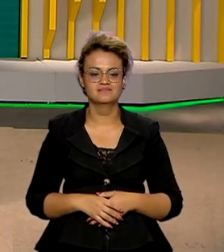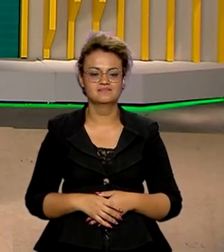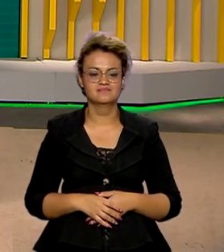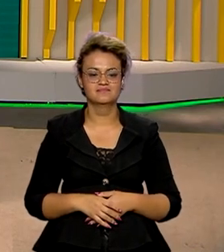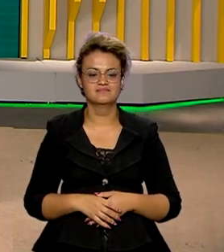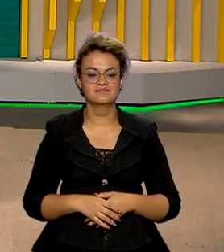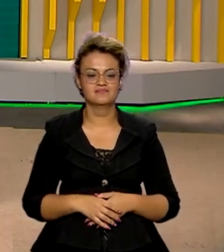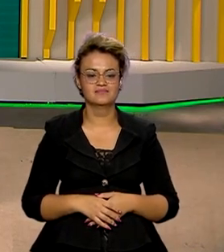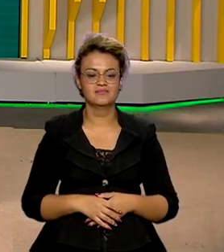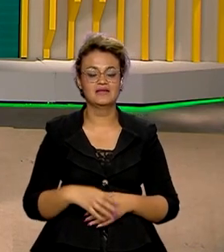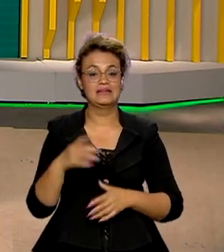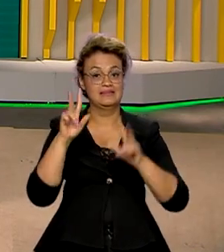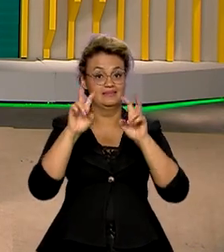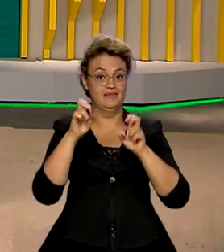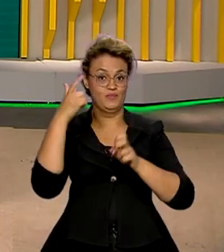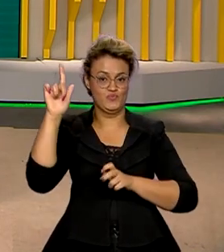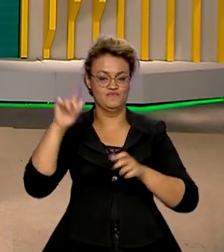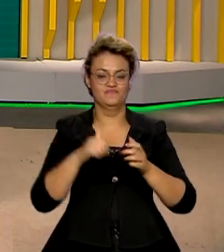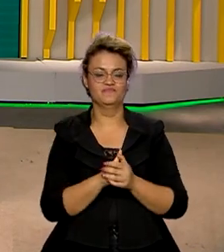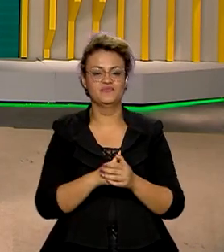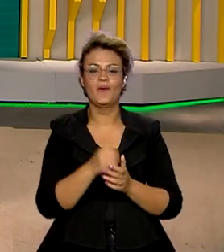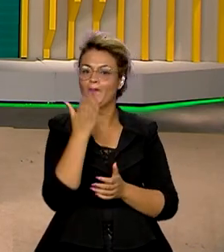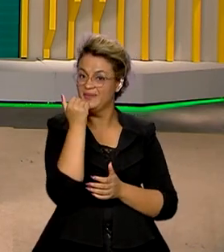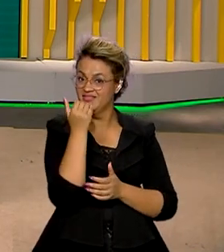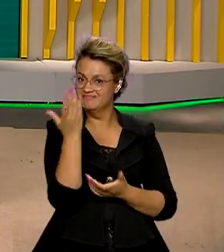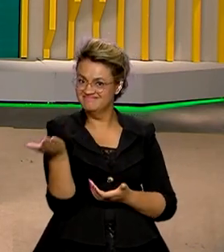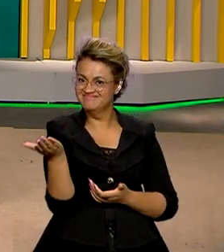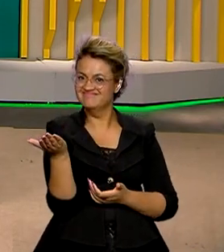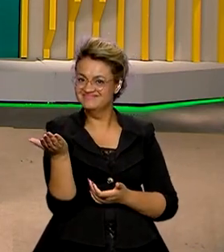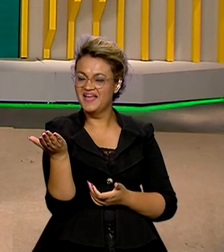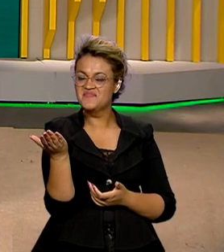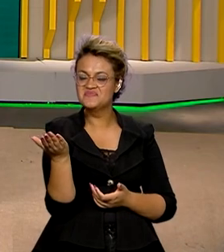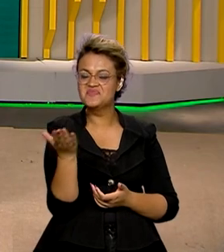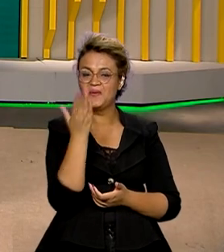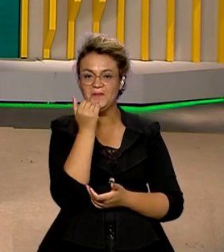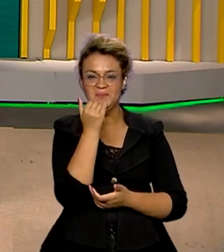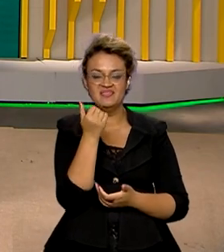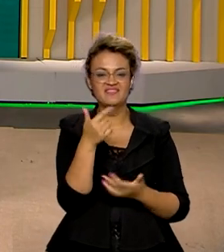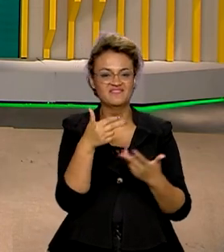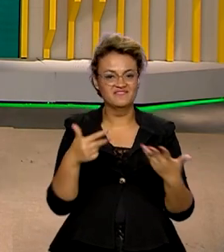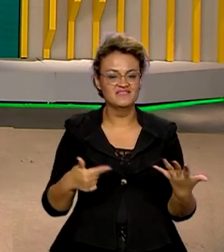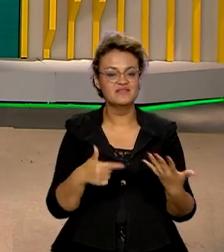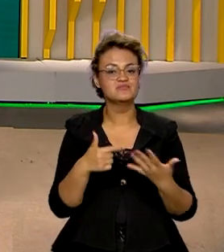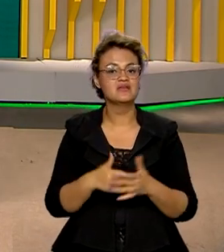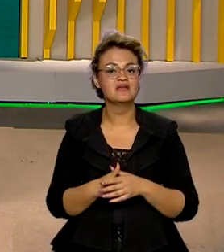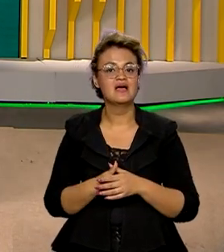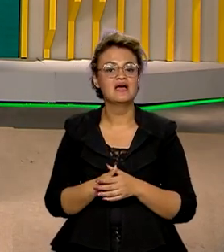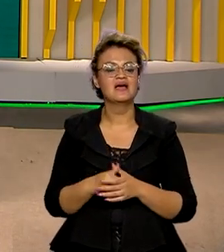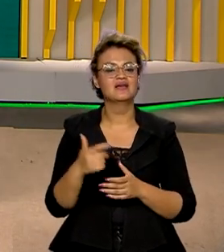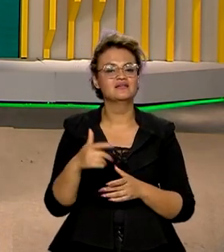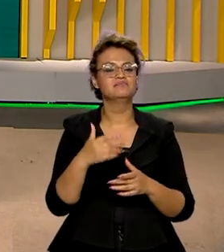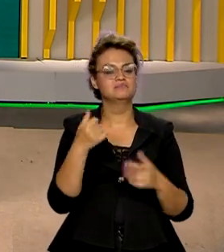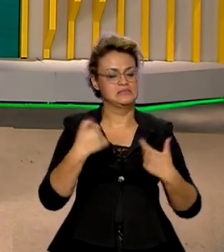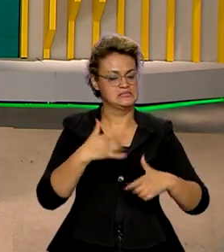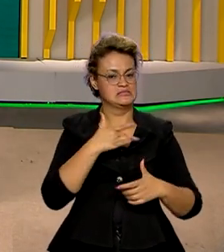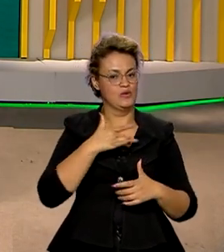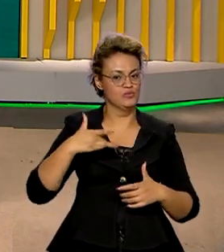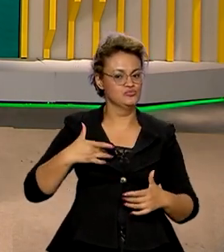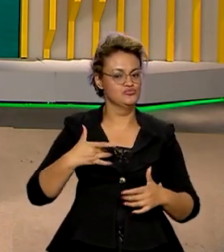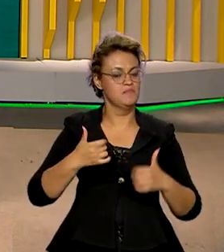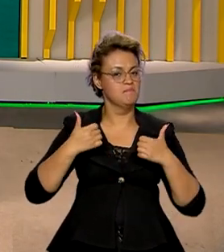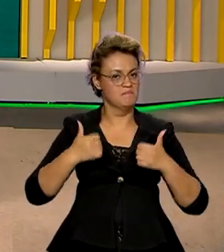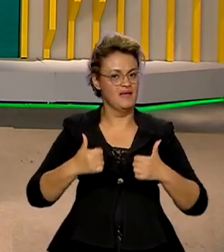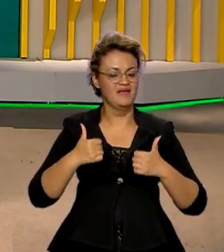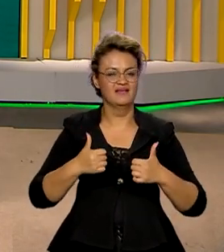Ana, vamos mudar de assunto, falar de comida, na verdade, falar de alimentação, que a gente sabe precisa ser saudável, e isso